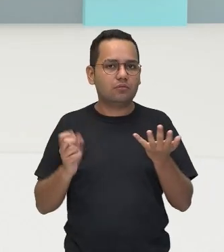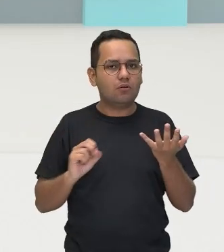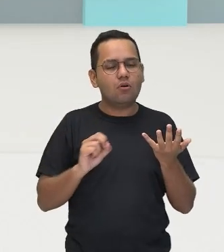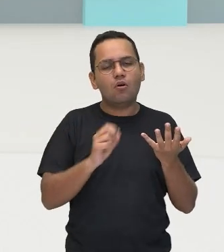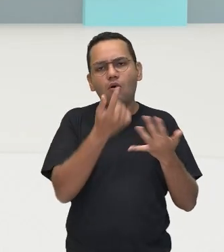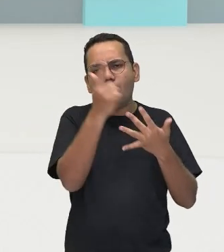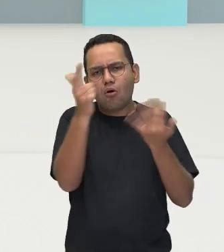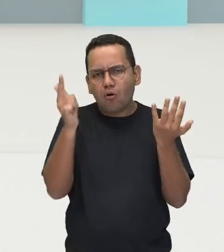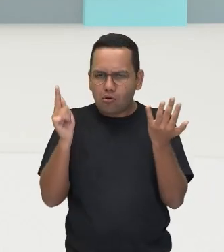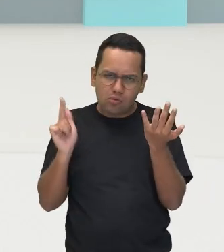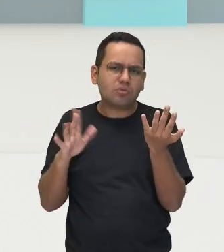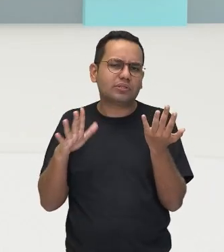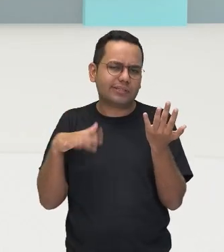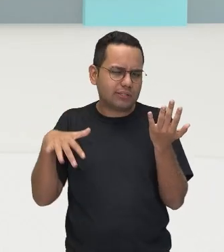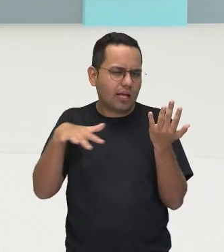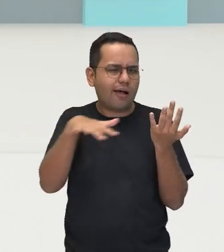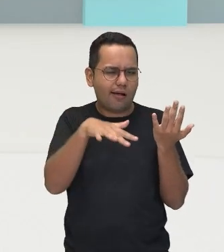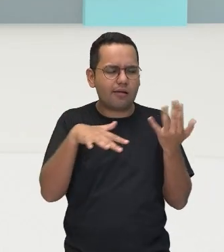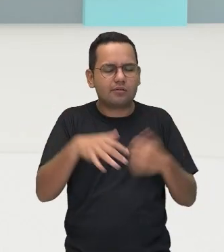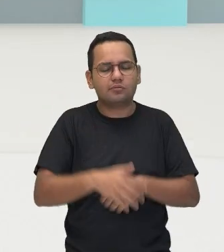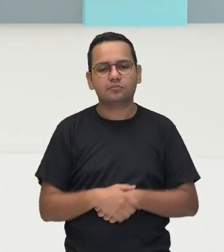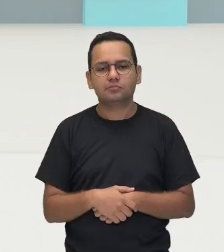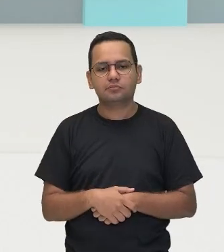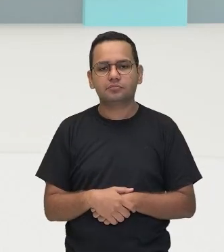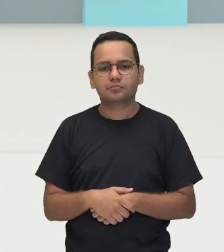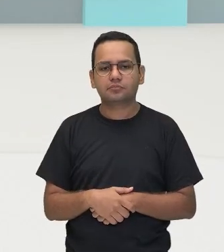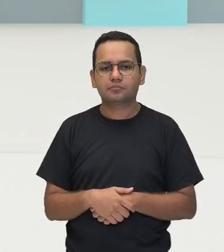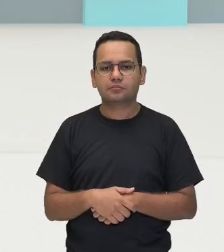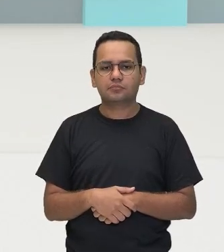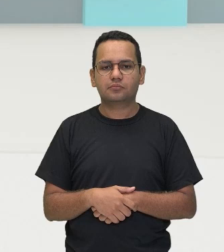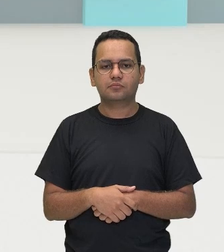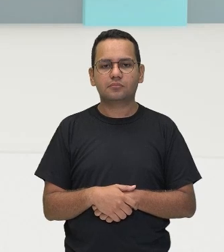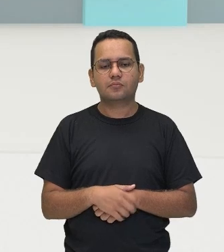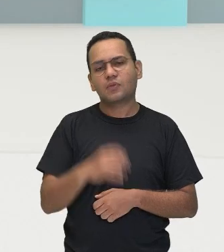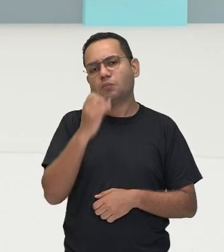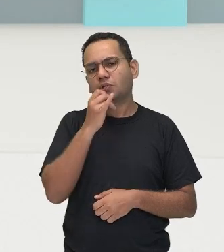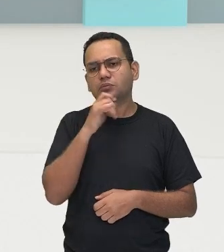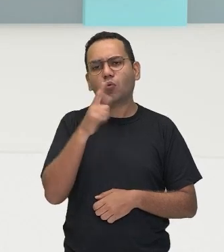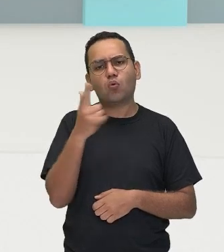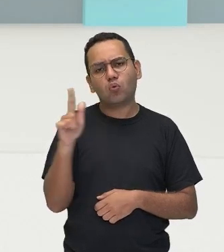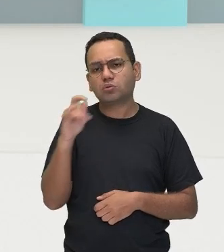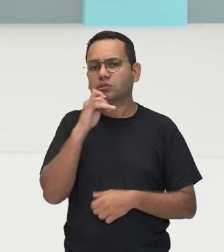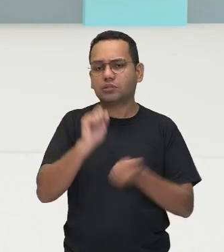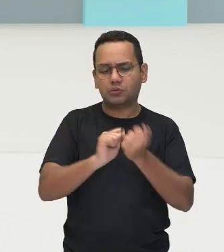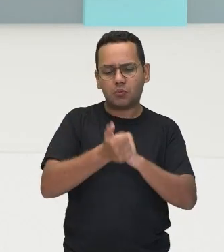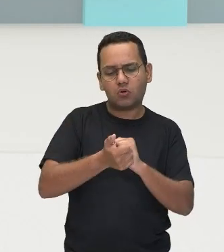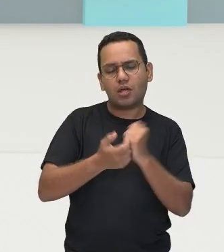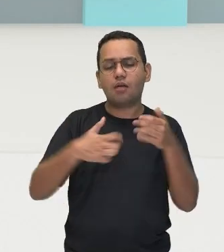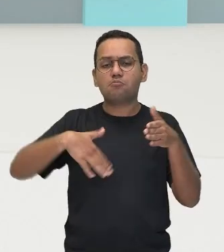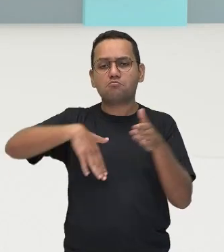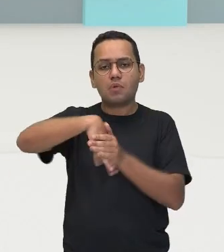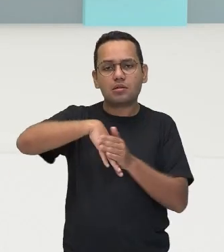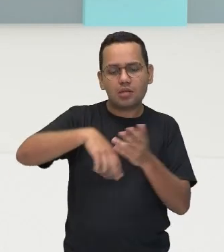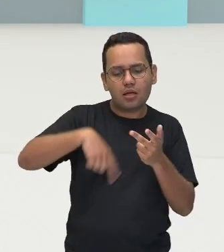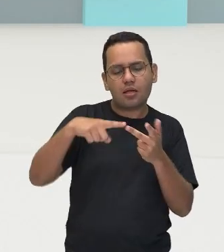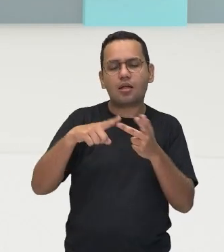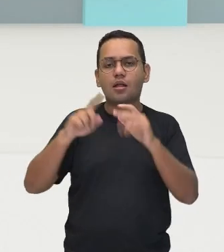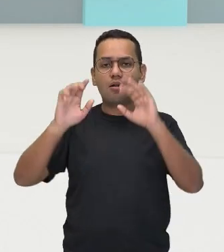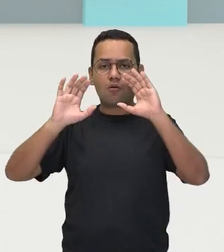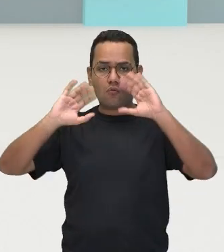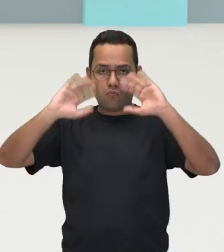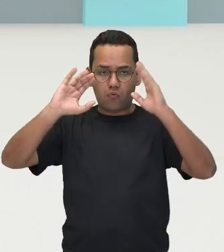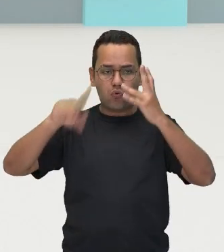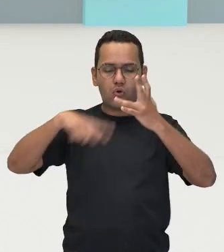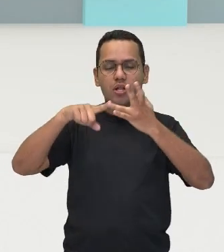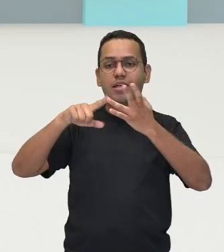ou os jogos também aí, né? No caso aí, o basquete, o vôlei, o futebol. Mas